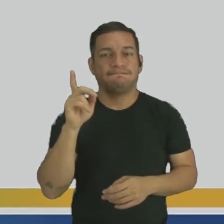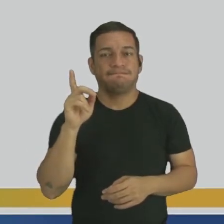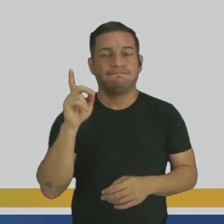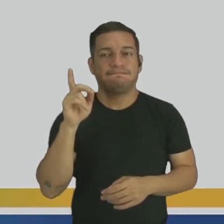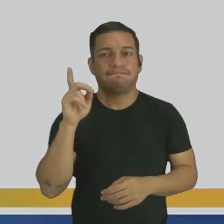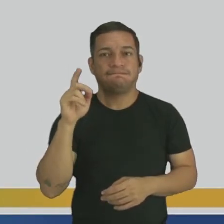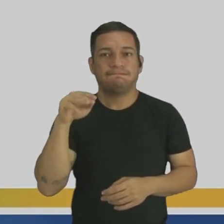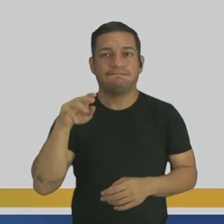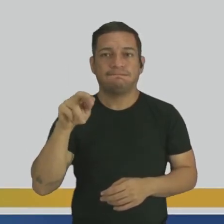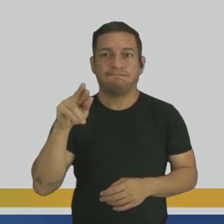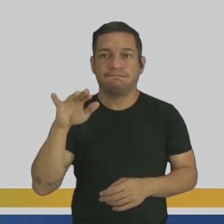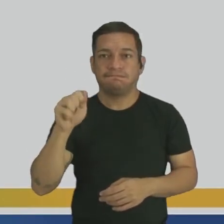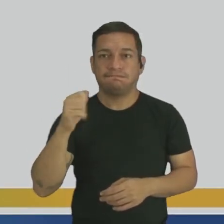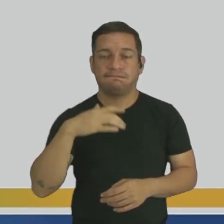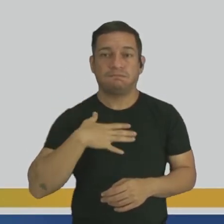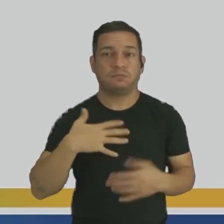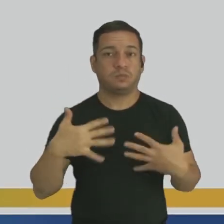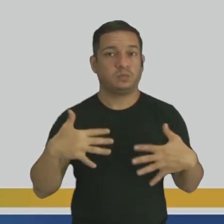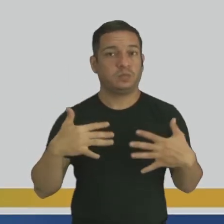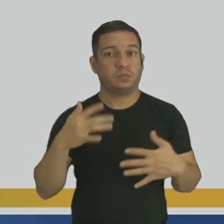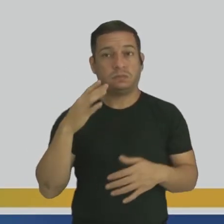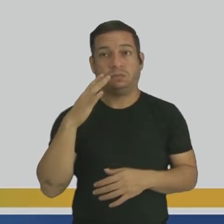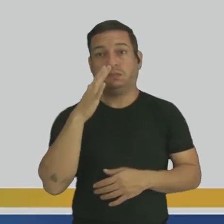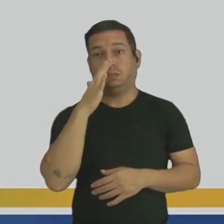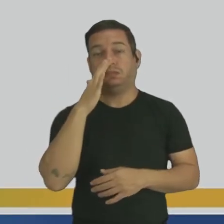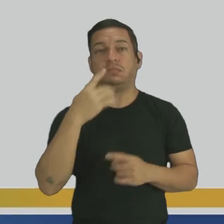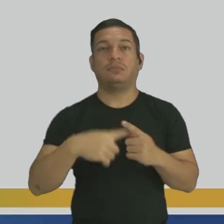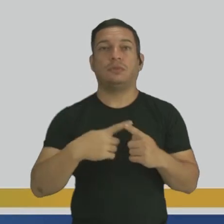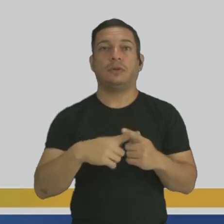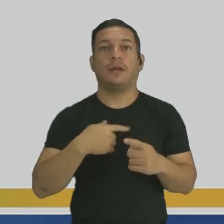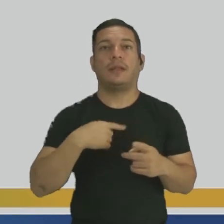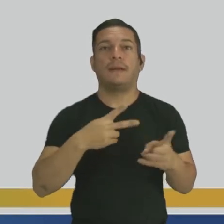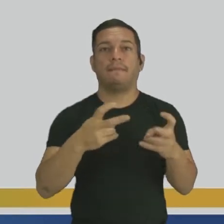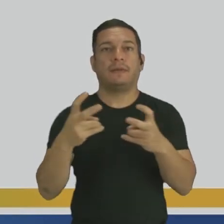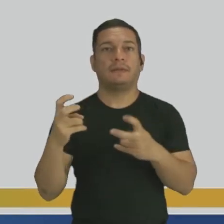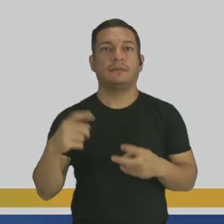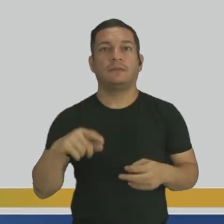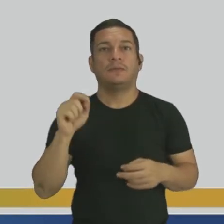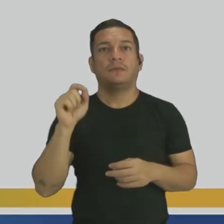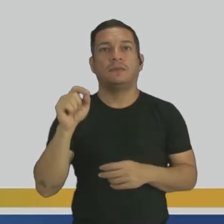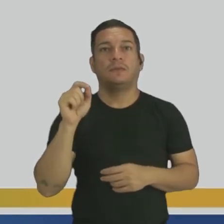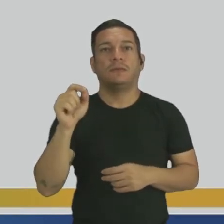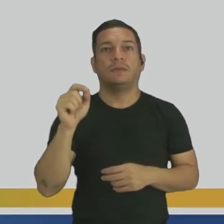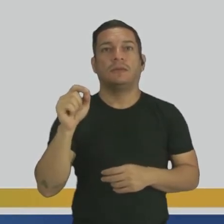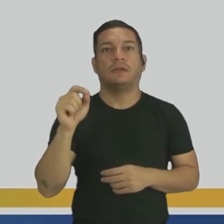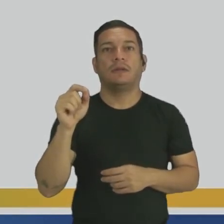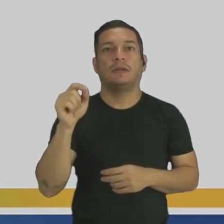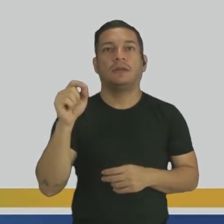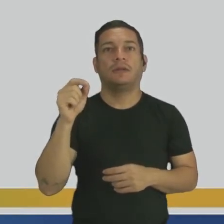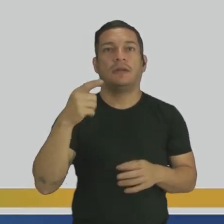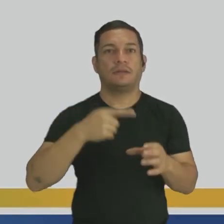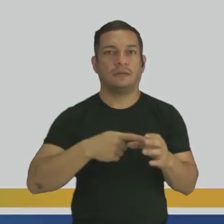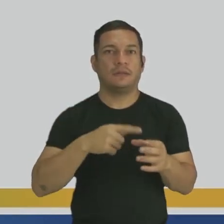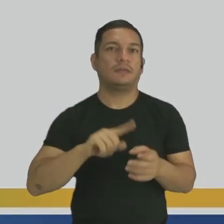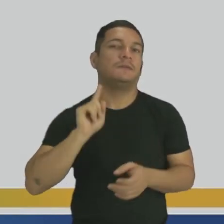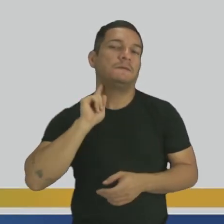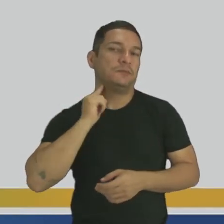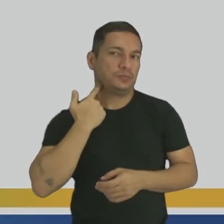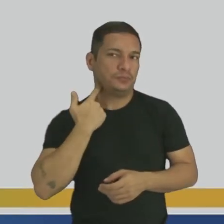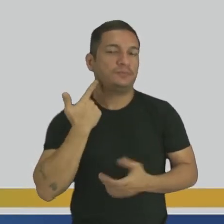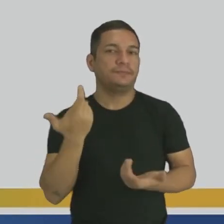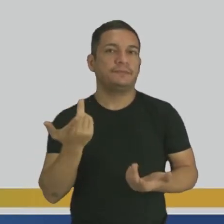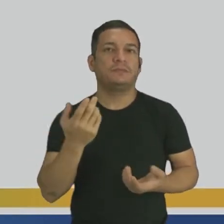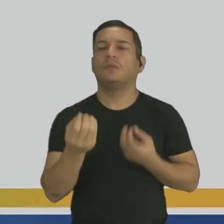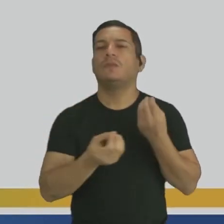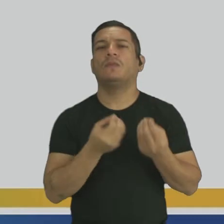até falamos em algumas situações, e você já ouviu, com certeza, os seus professores na sala de aula, alguém falando, quando